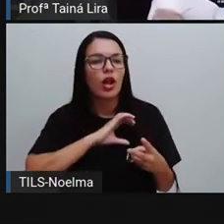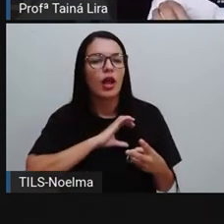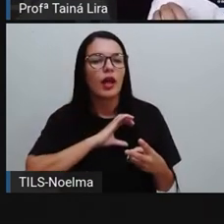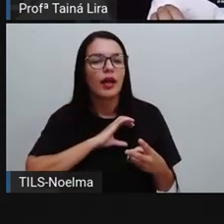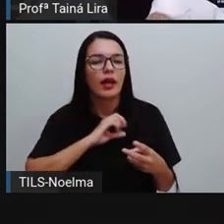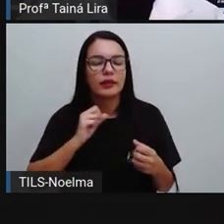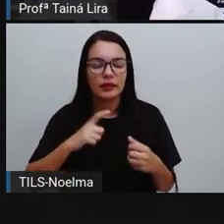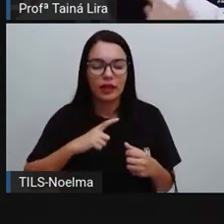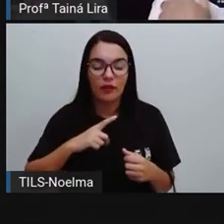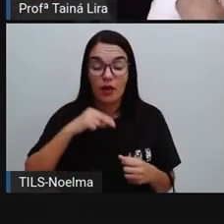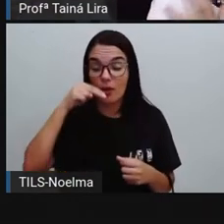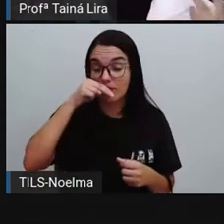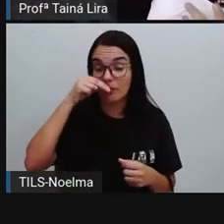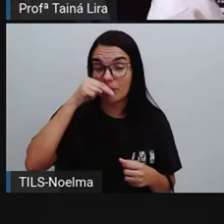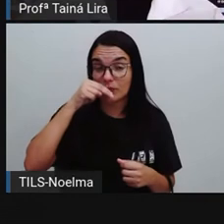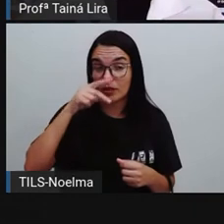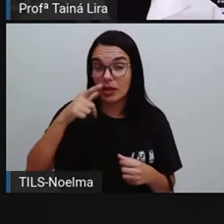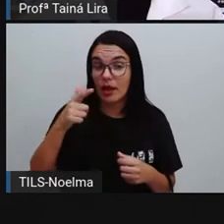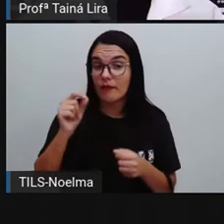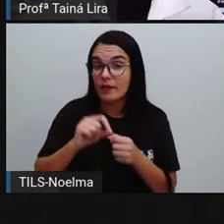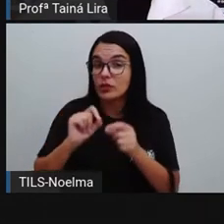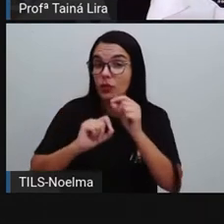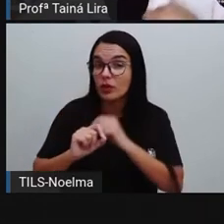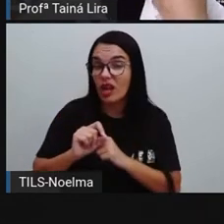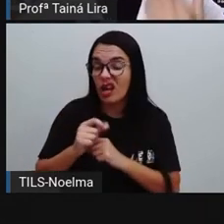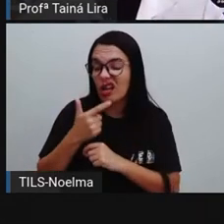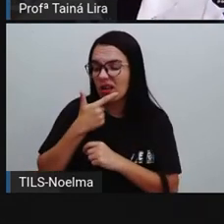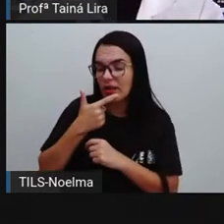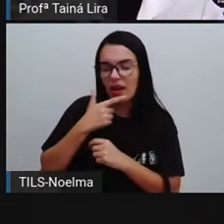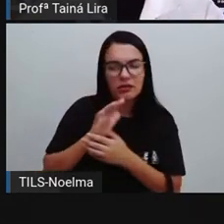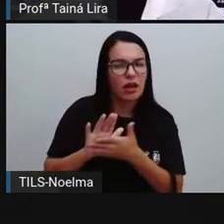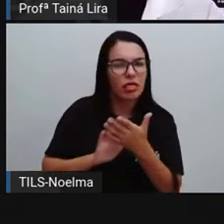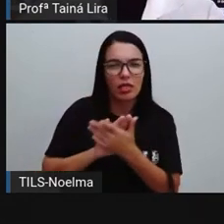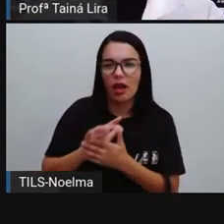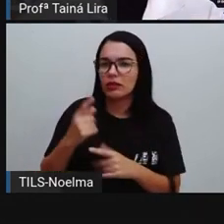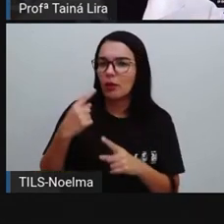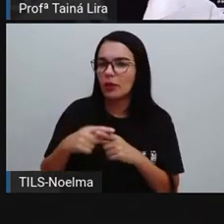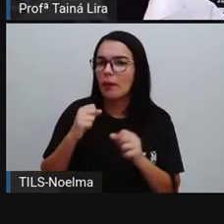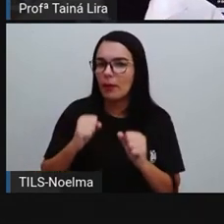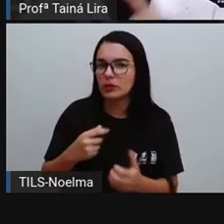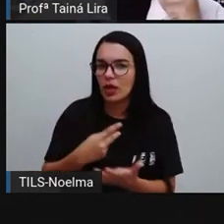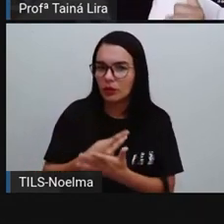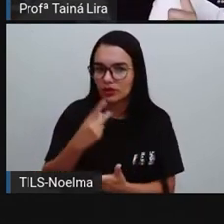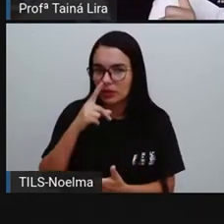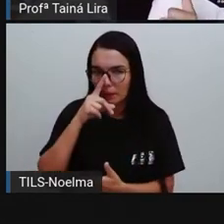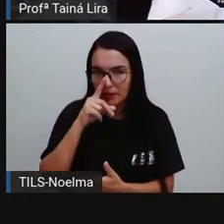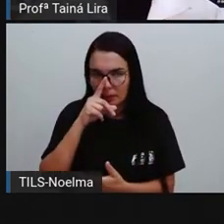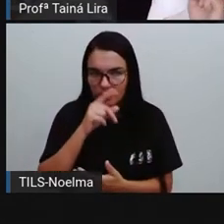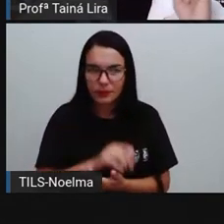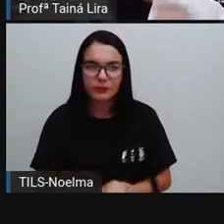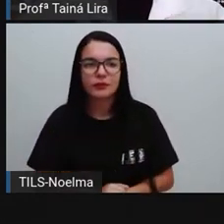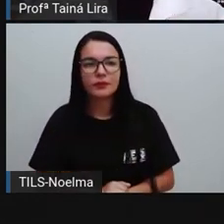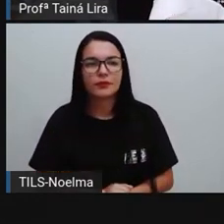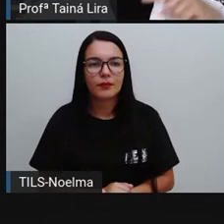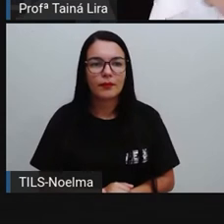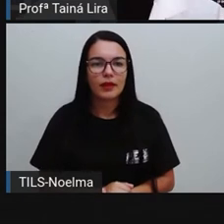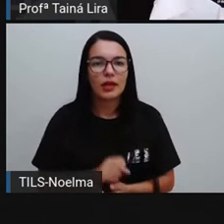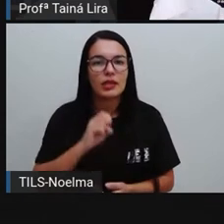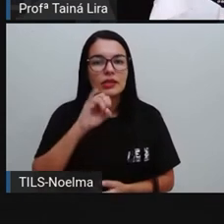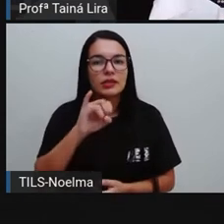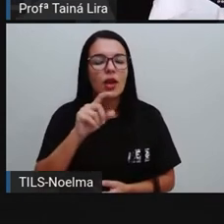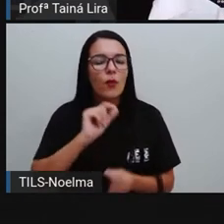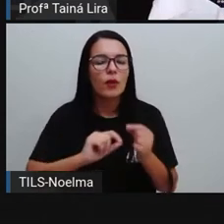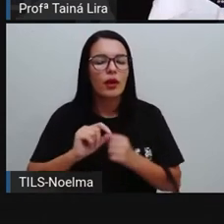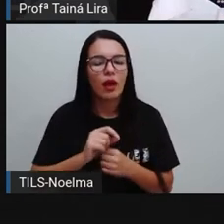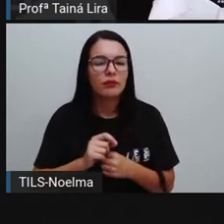Que fez com que eles não achassem graça de uma possível queda de Mônica? Quem lembra da gente se colocar ali no